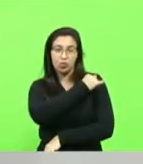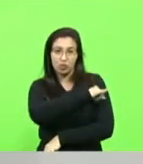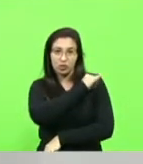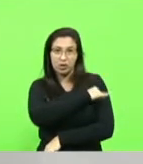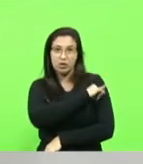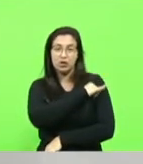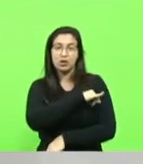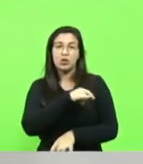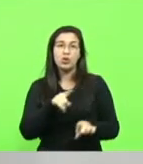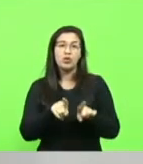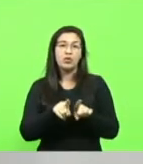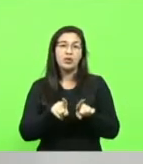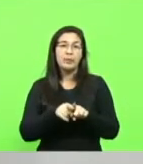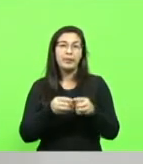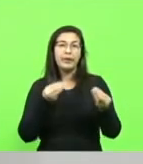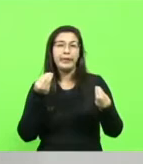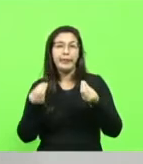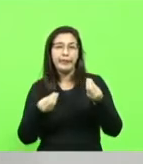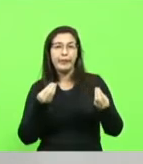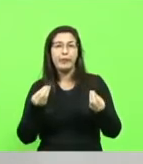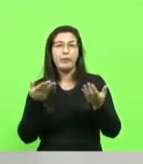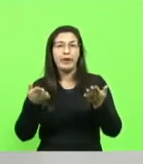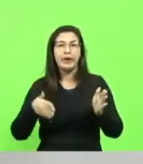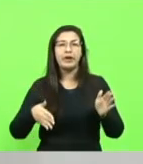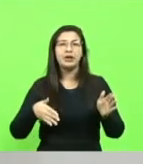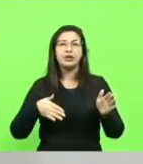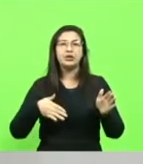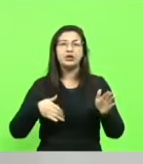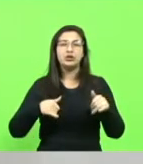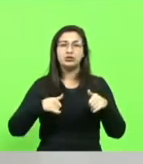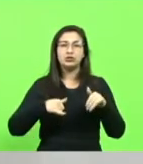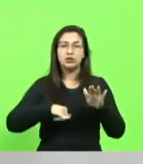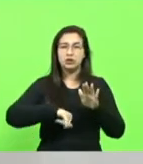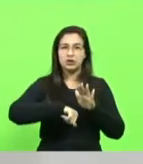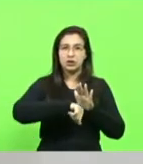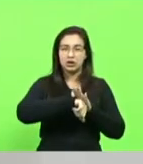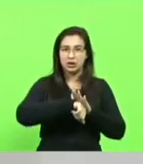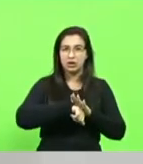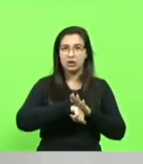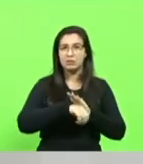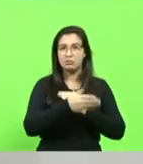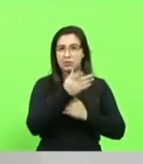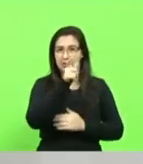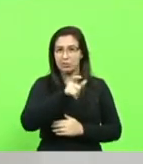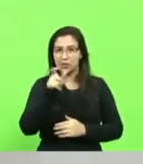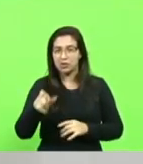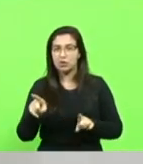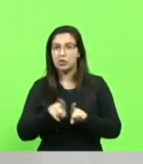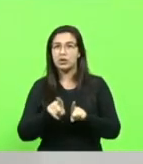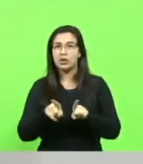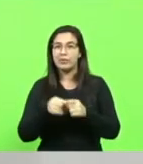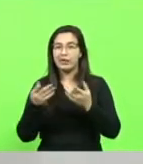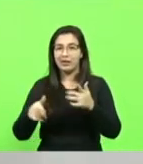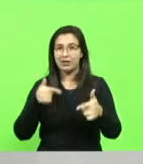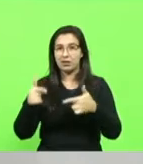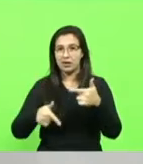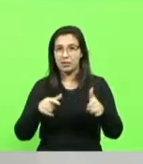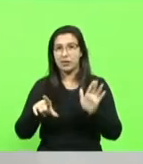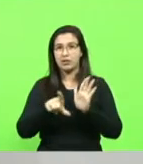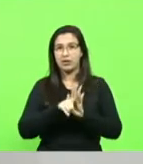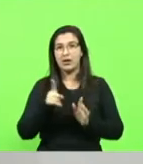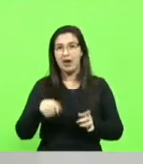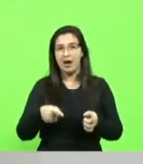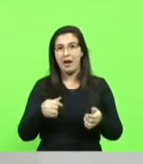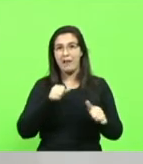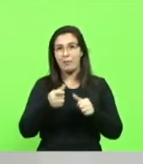são tratados os criminosos e como são tratados os agentes da lei, isso se chama inversão de valores.